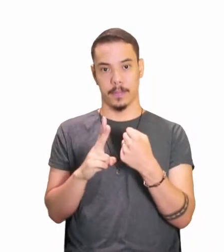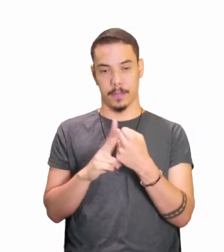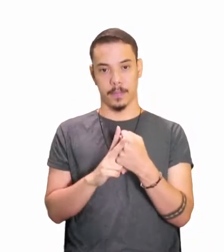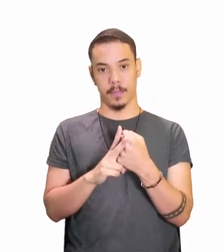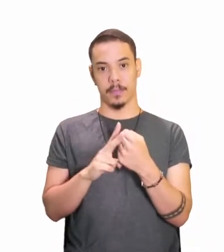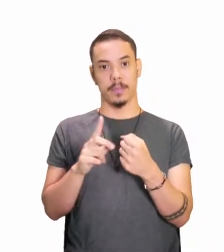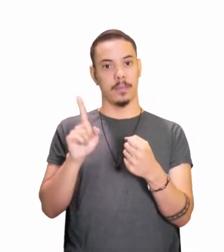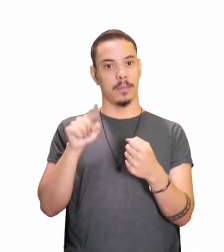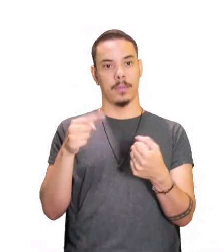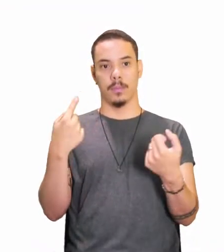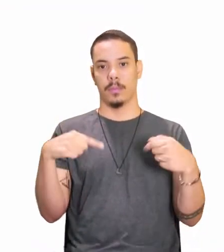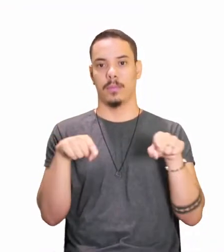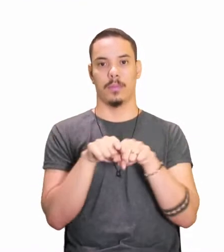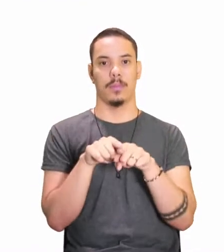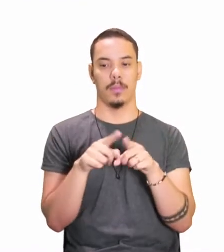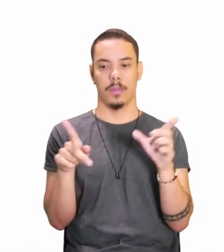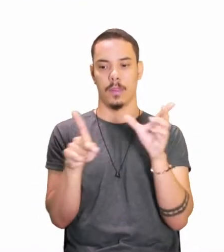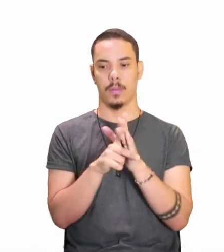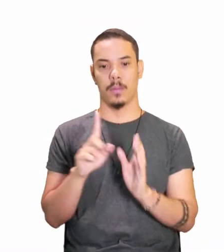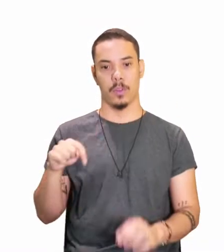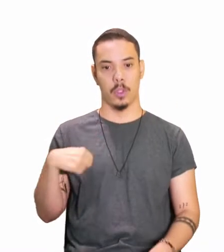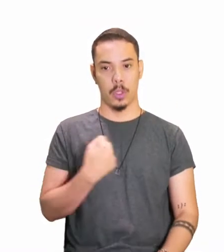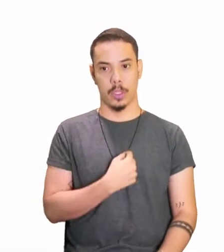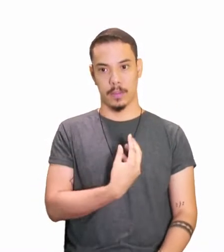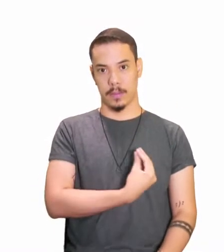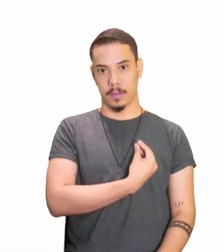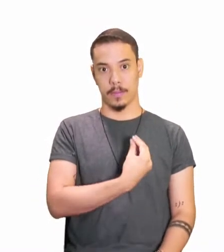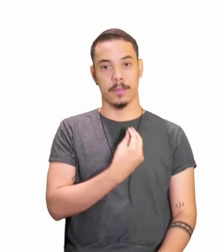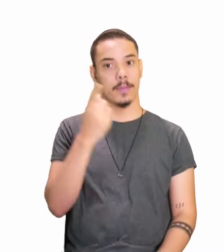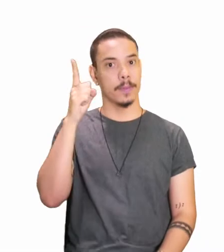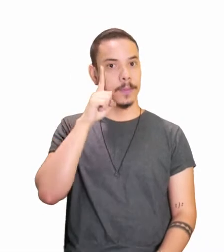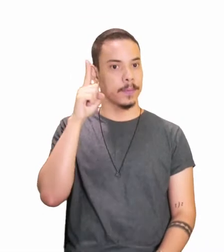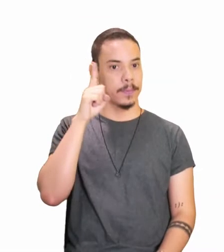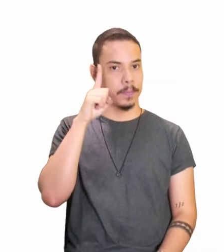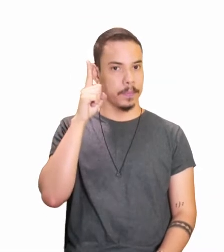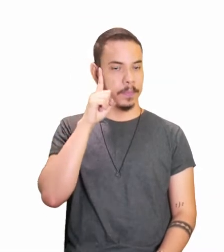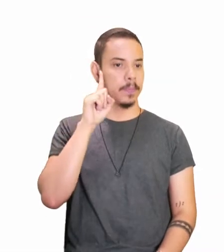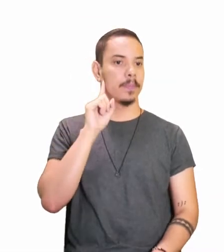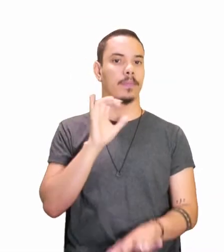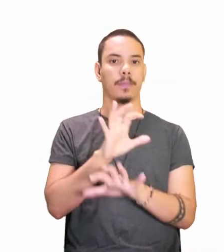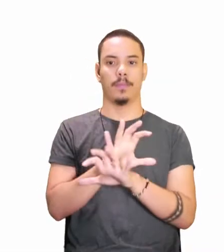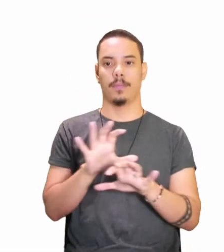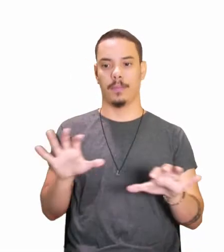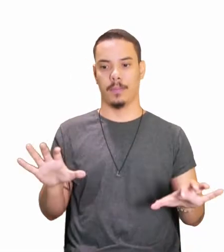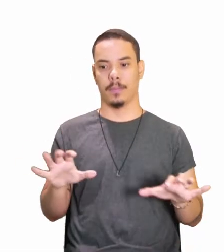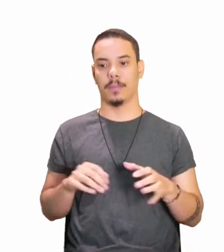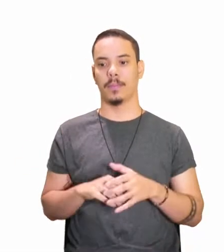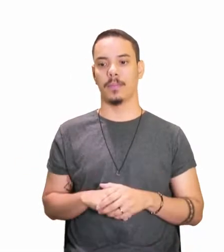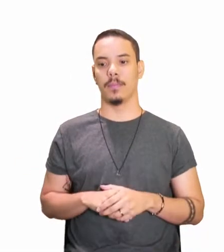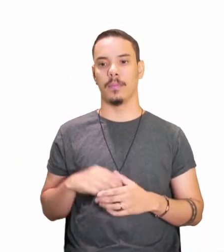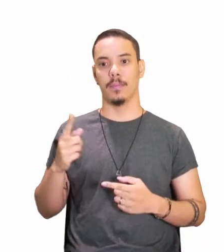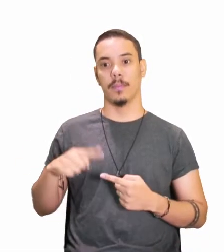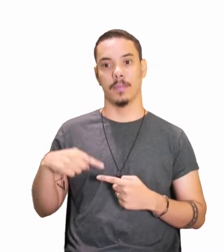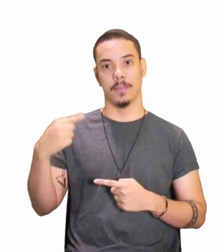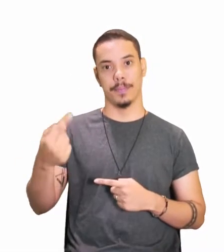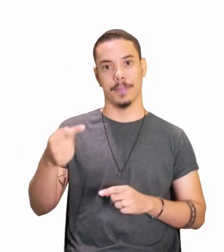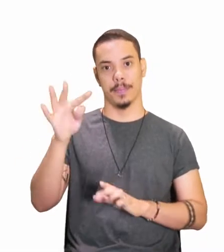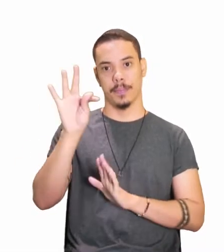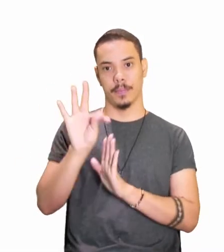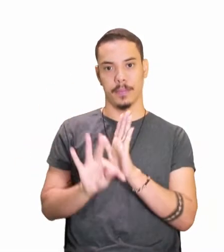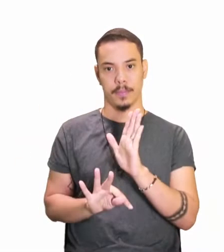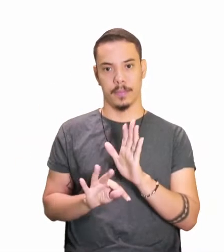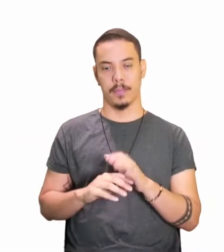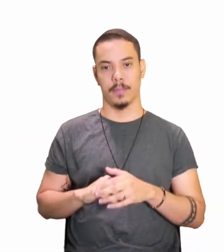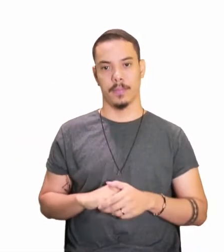constante na nossa vida, no nosso dia a dia. No próximo texto, temos o